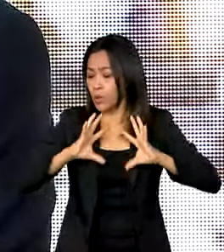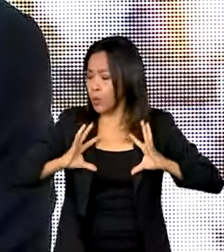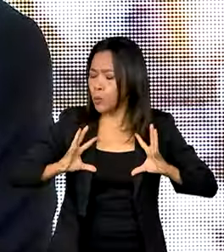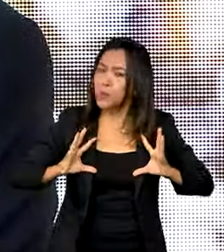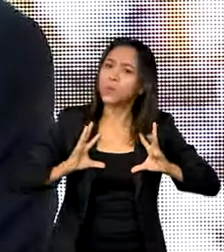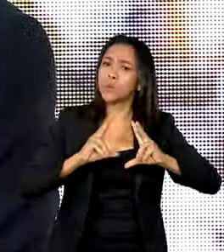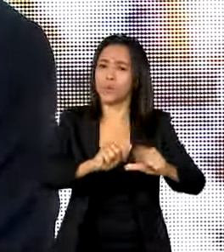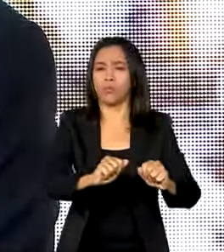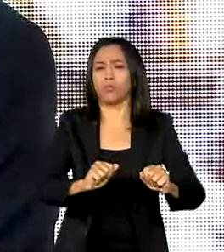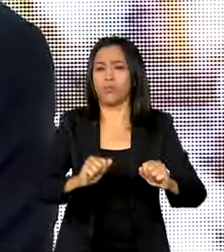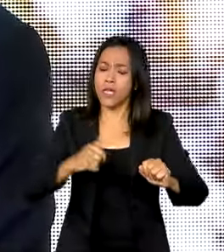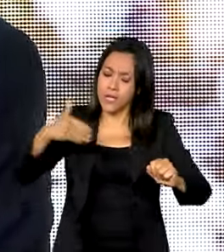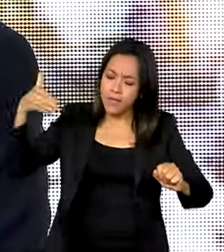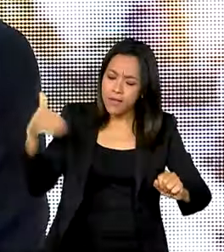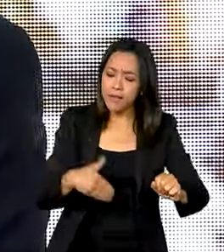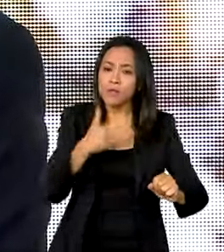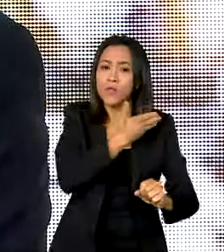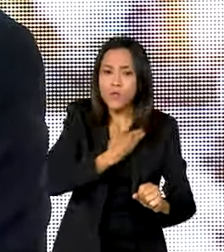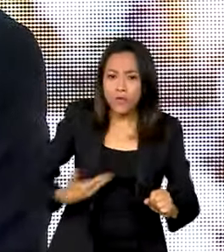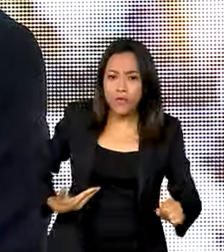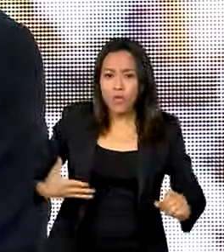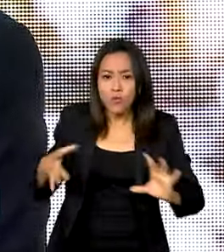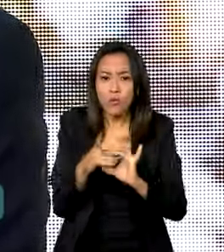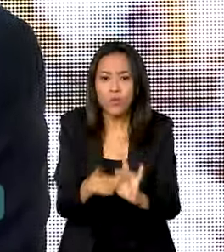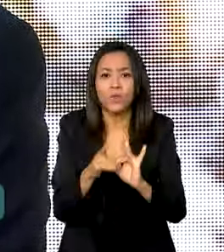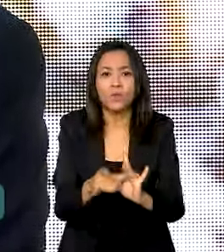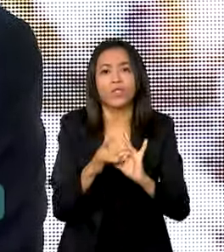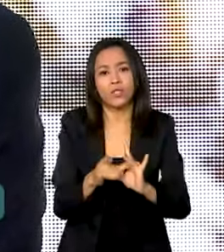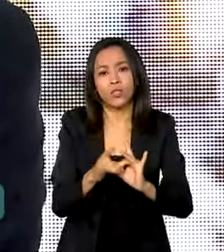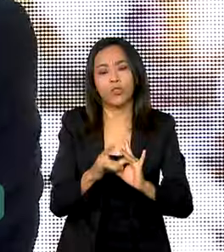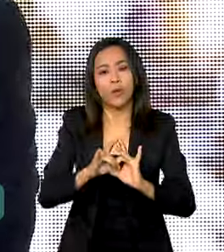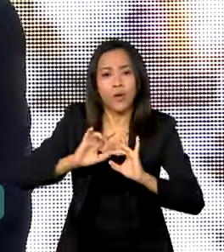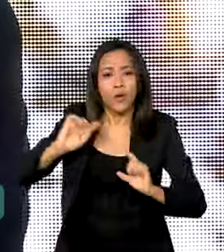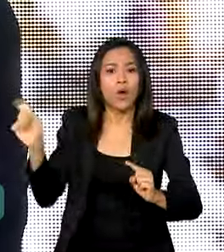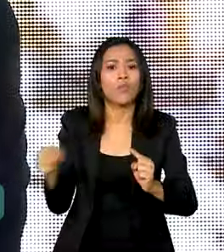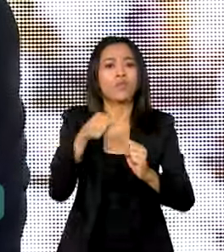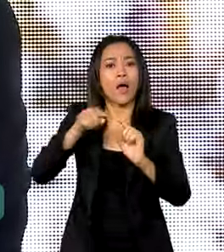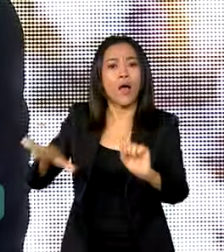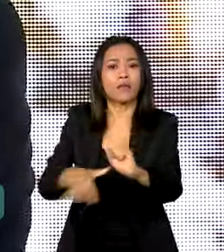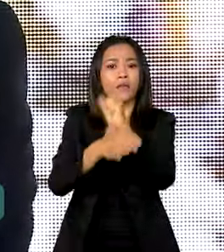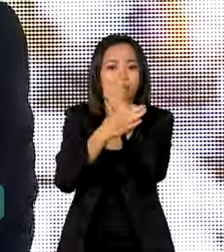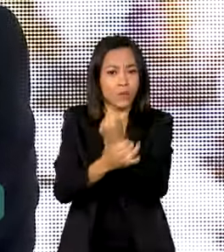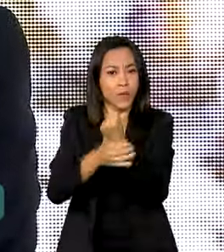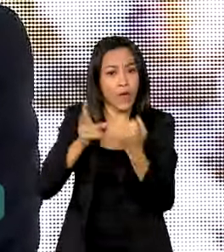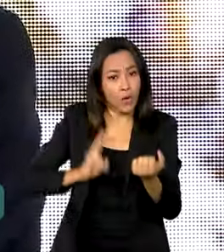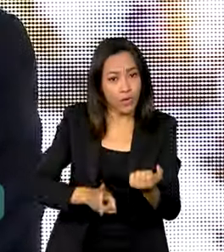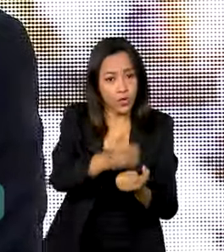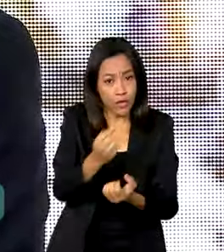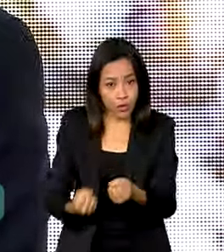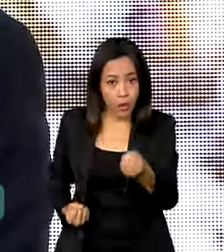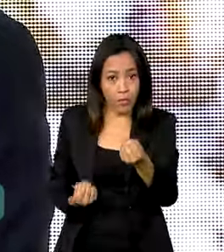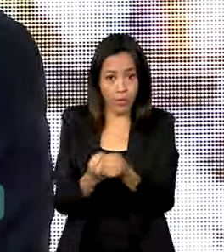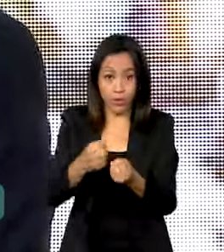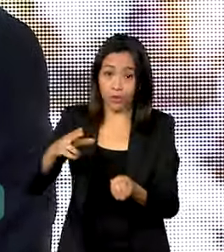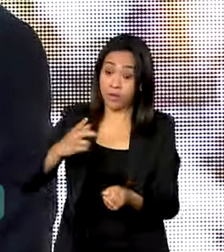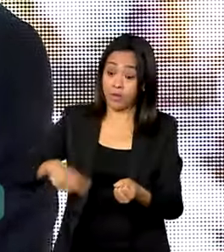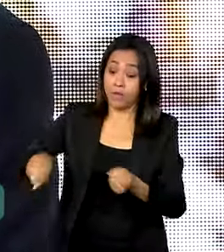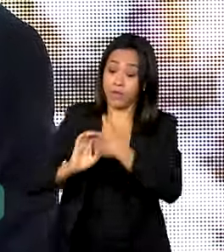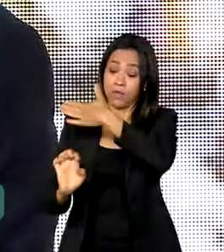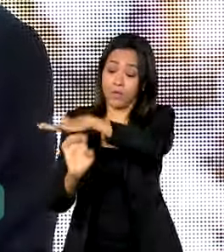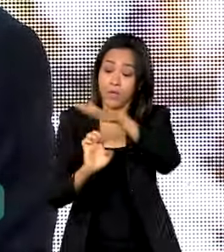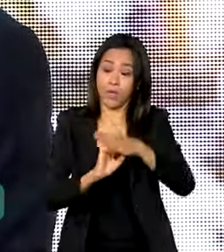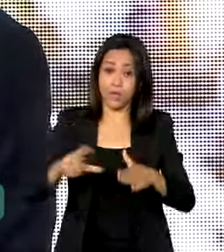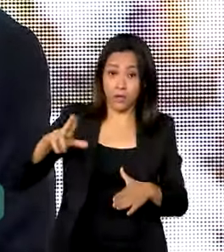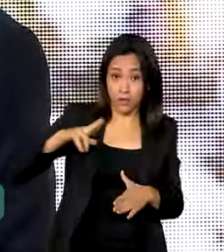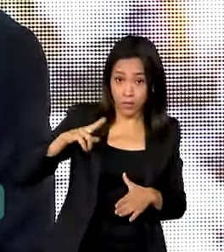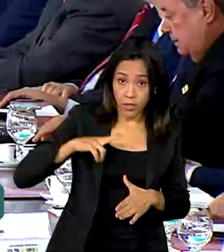esse governo caminhará unido para garantir a continuidade do investimento privado e público, fazendo o diálogo e